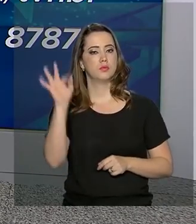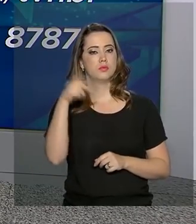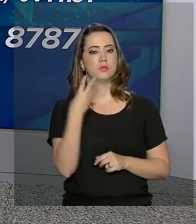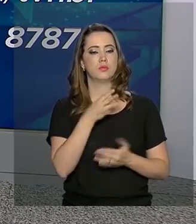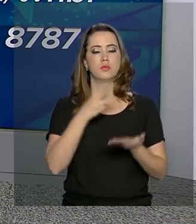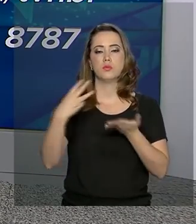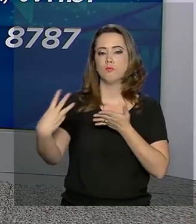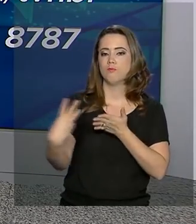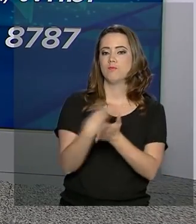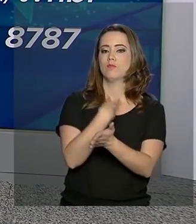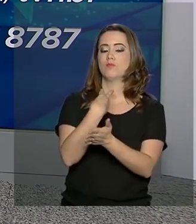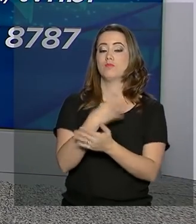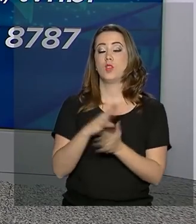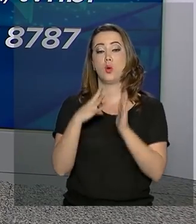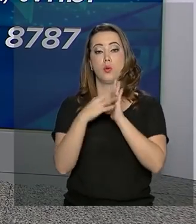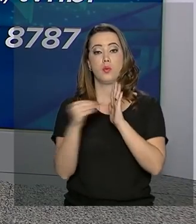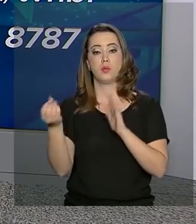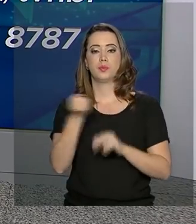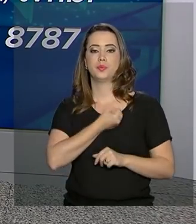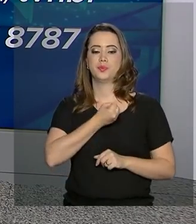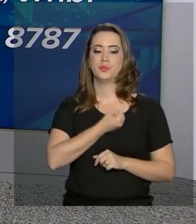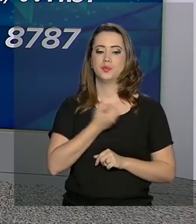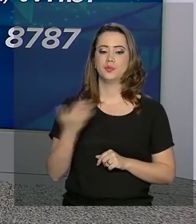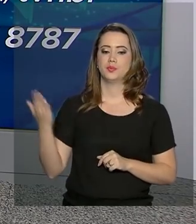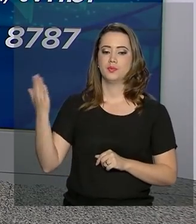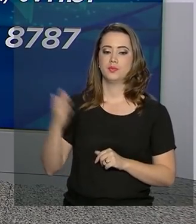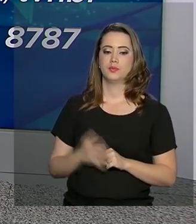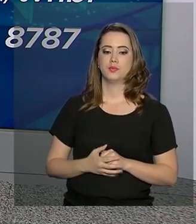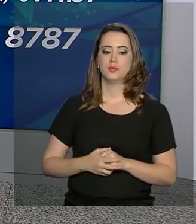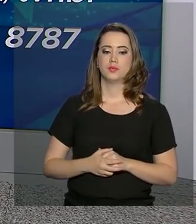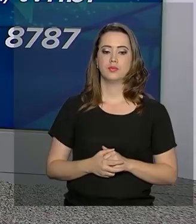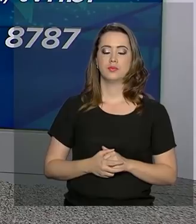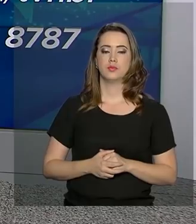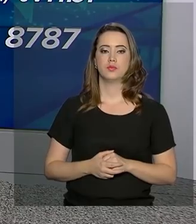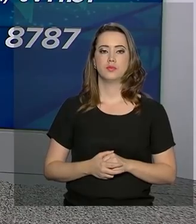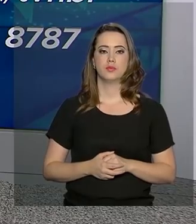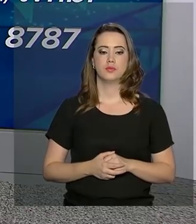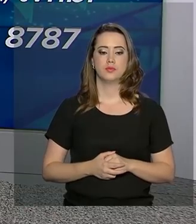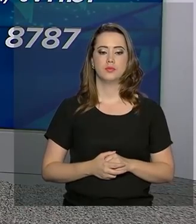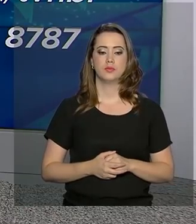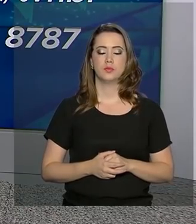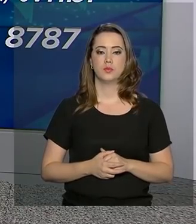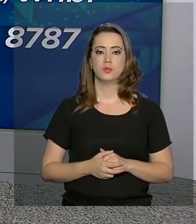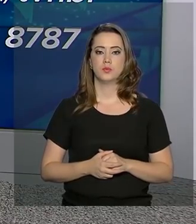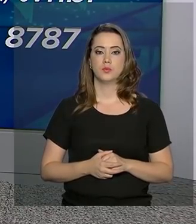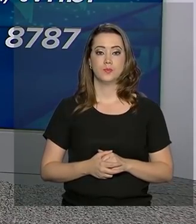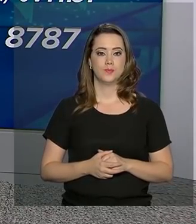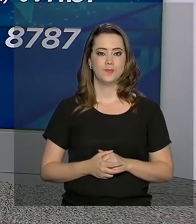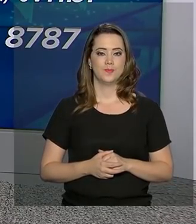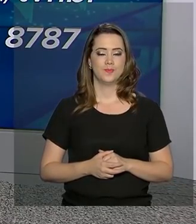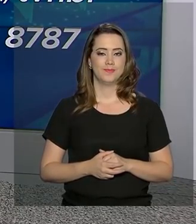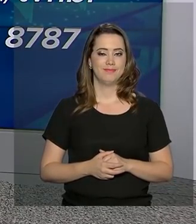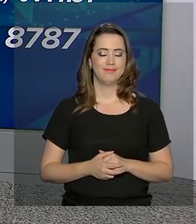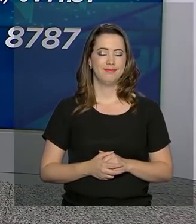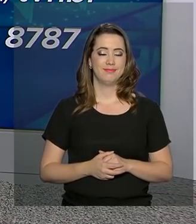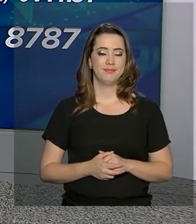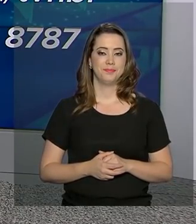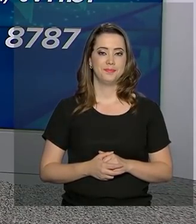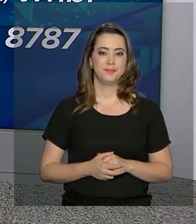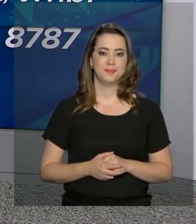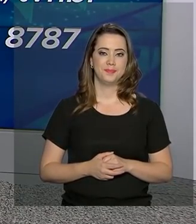Governo Federal para o nosso WhatsApp. Então, anote aí. É 619-98-67